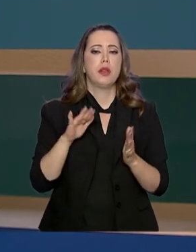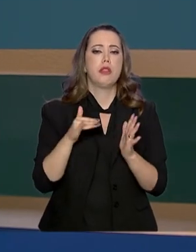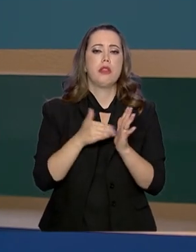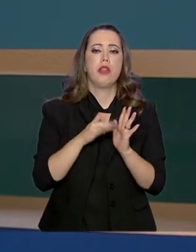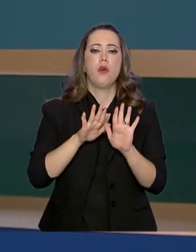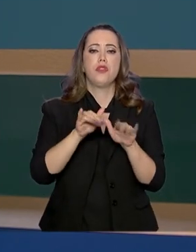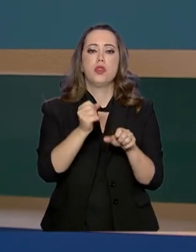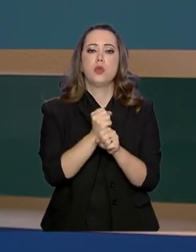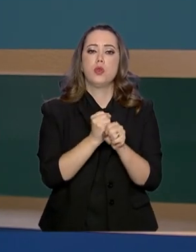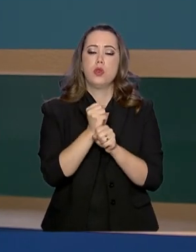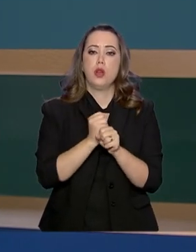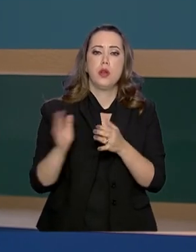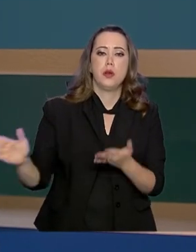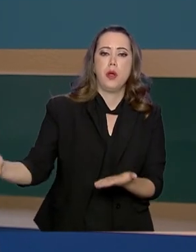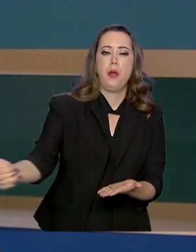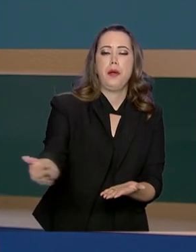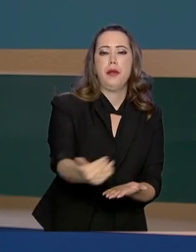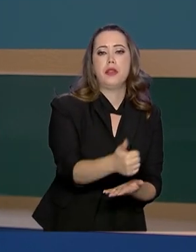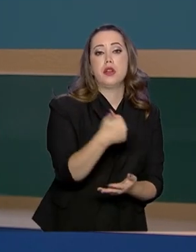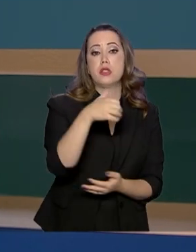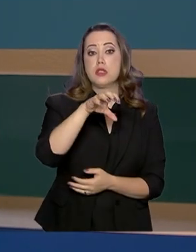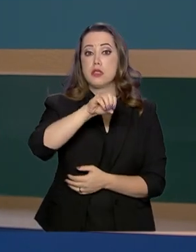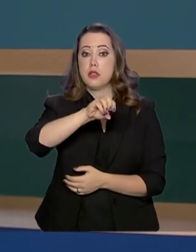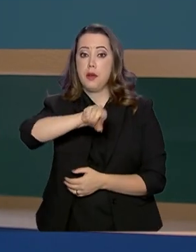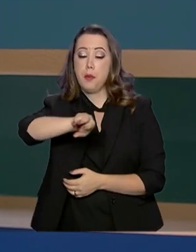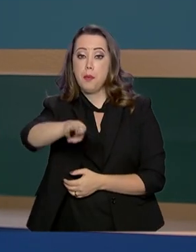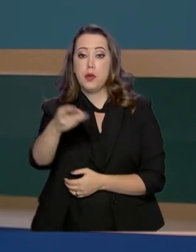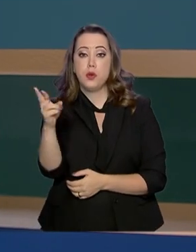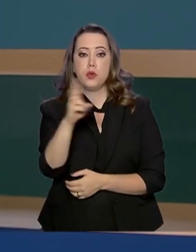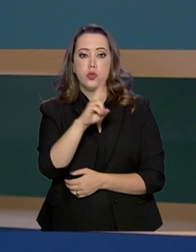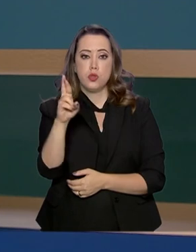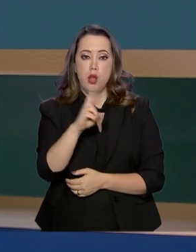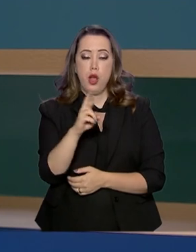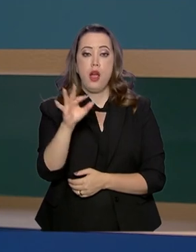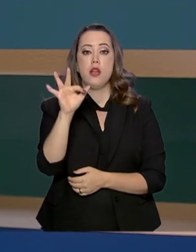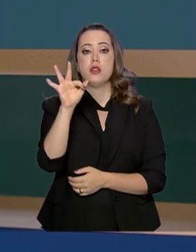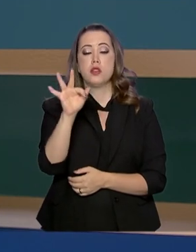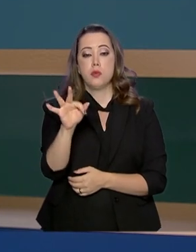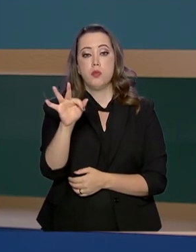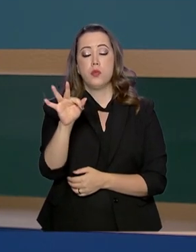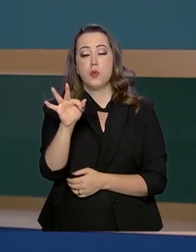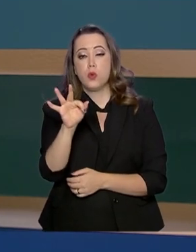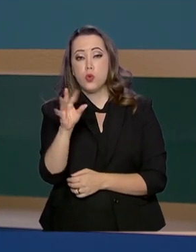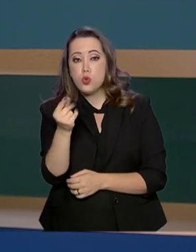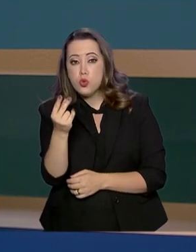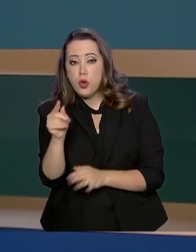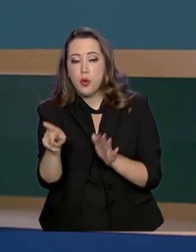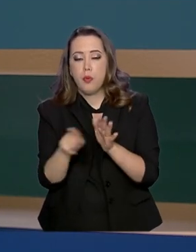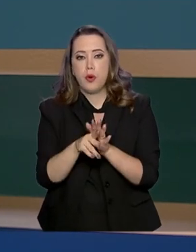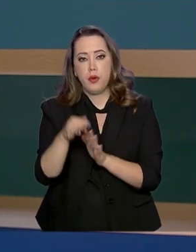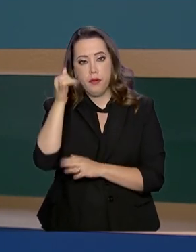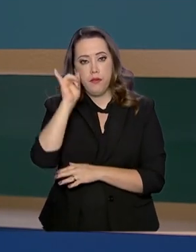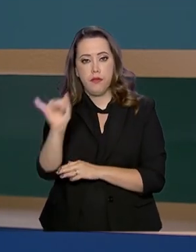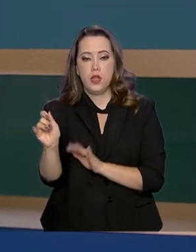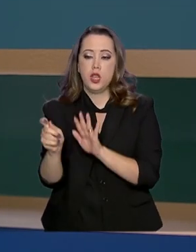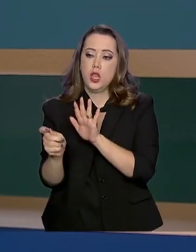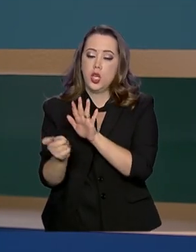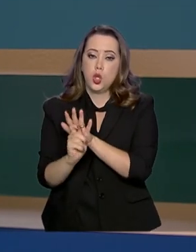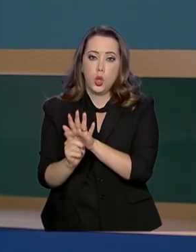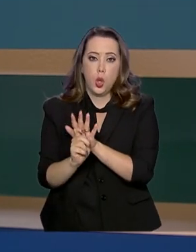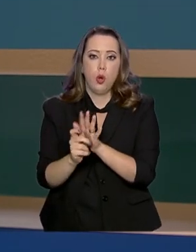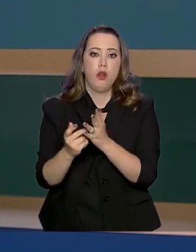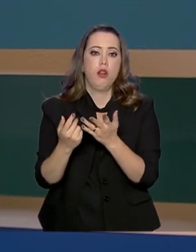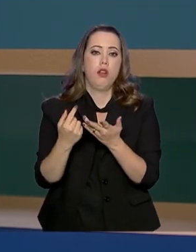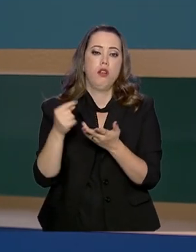até o final do ano sejam arrecadados 100 milhões de reais para o Fundo Nacional Antidrogas com os leilões desses e de